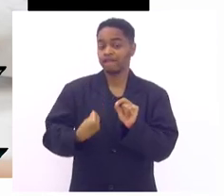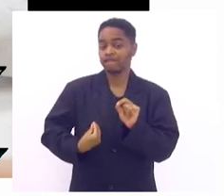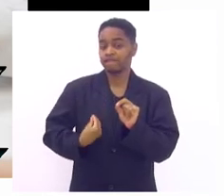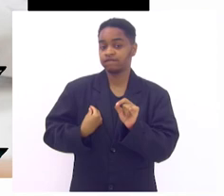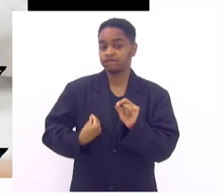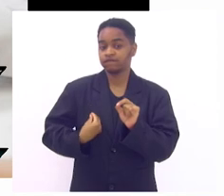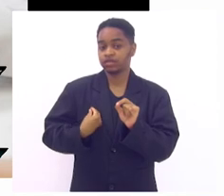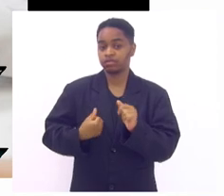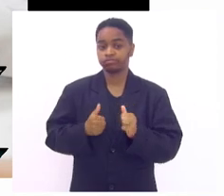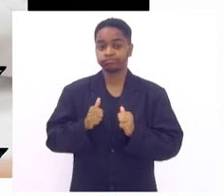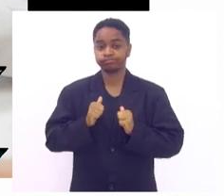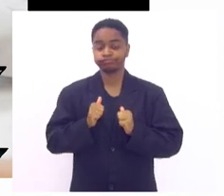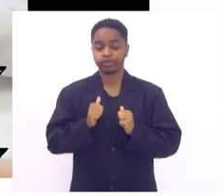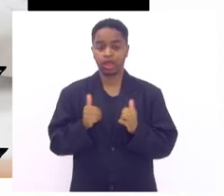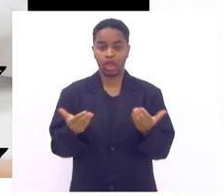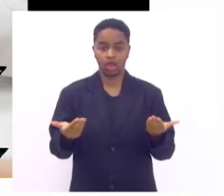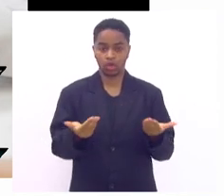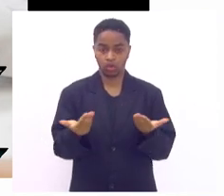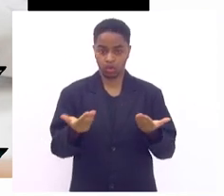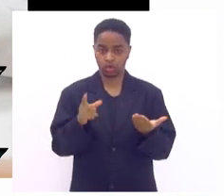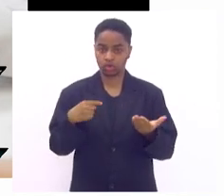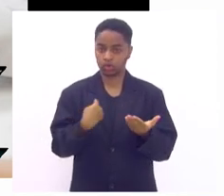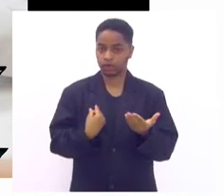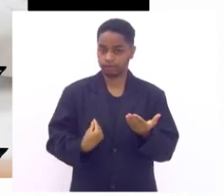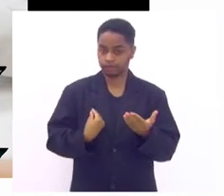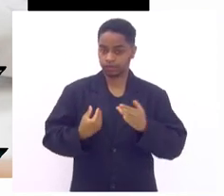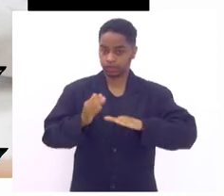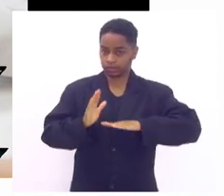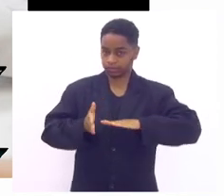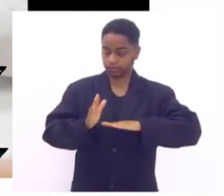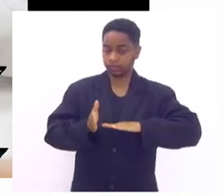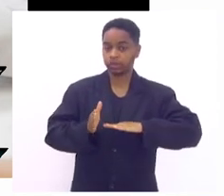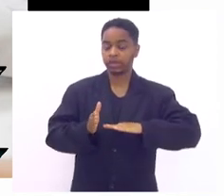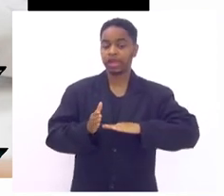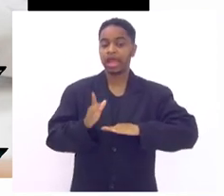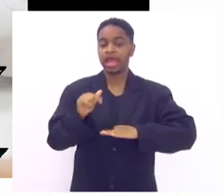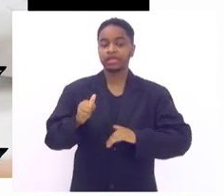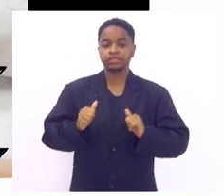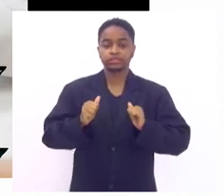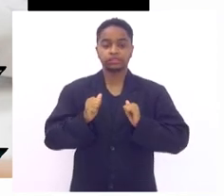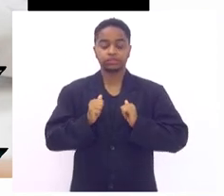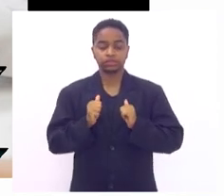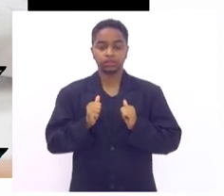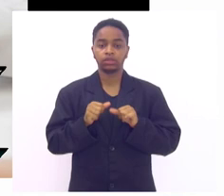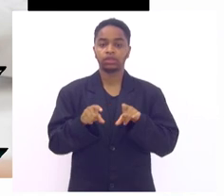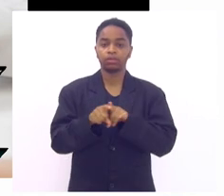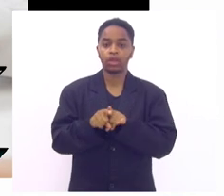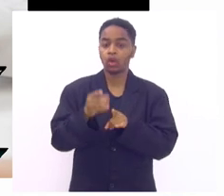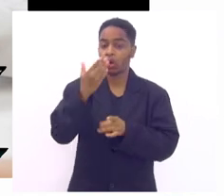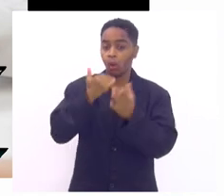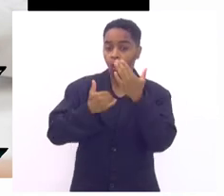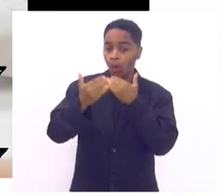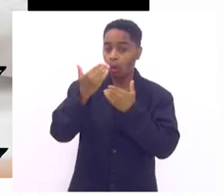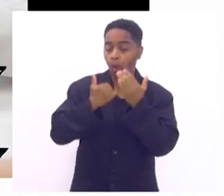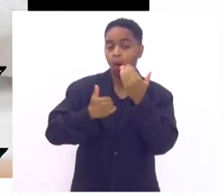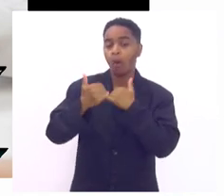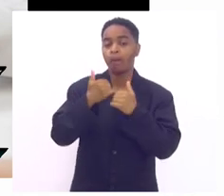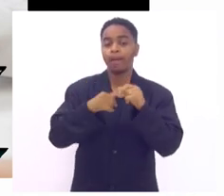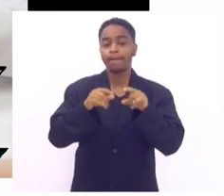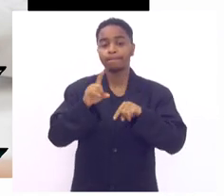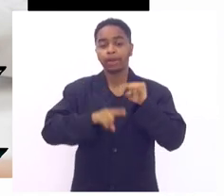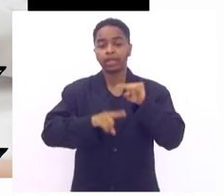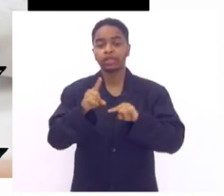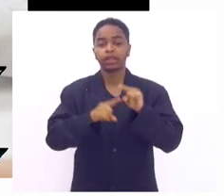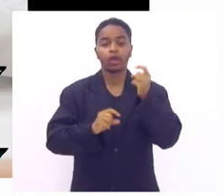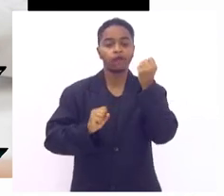esse estilo de vida contemporâneo que nós estamos vivendo. sedentarismo, essa alimentação desequilibrada, grande consumo de alimentos industrializados,